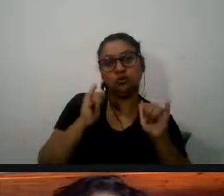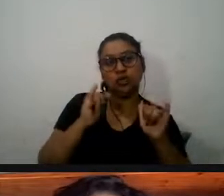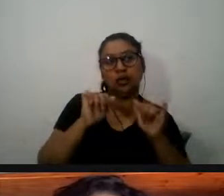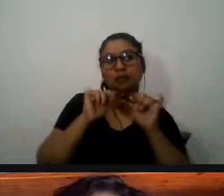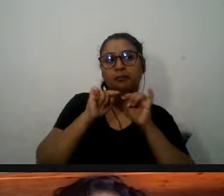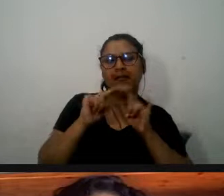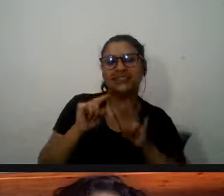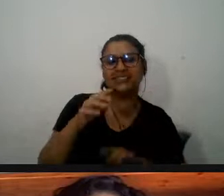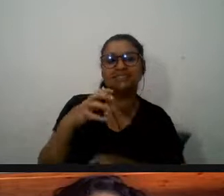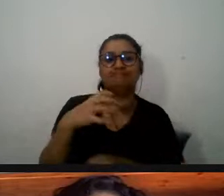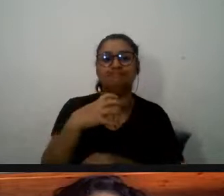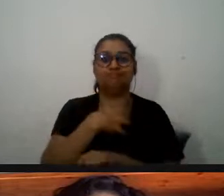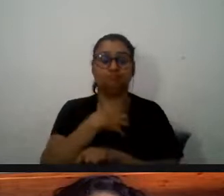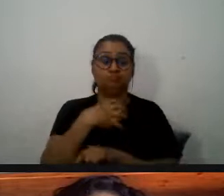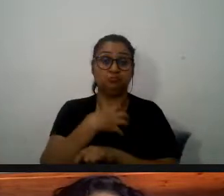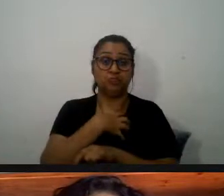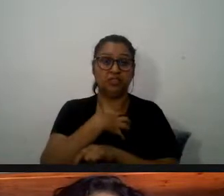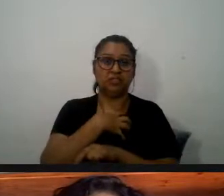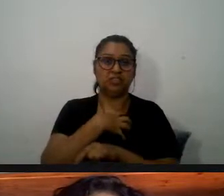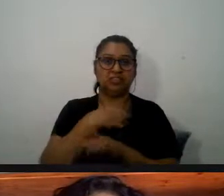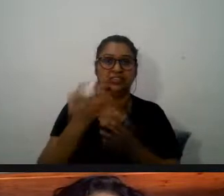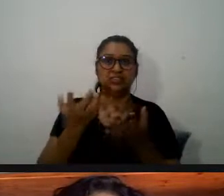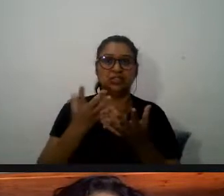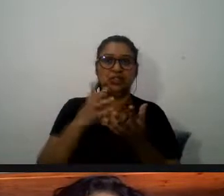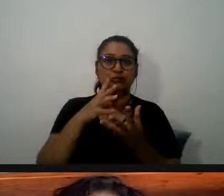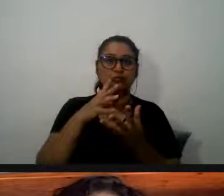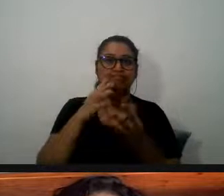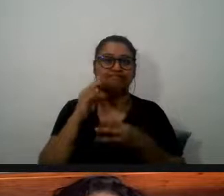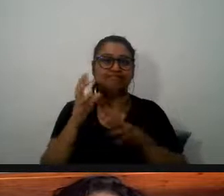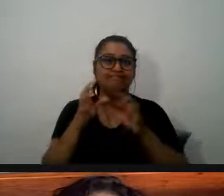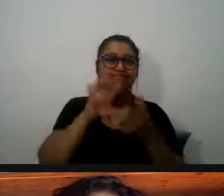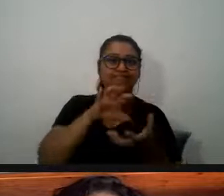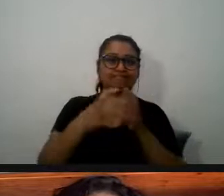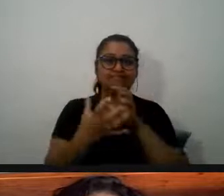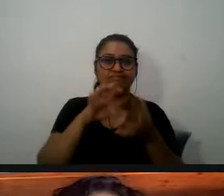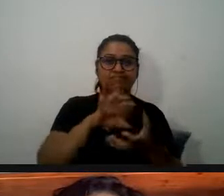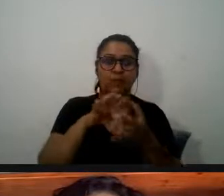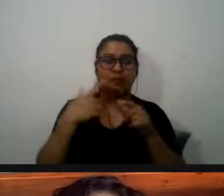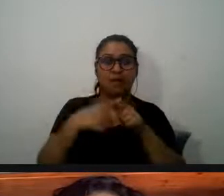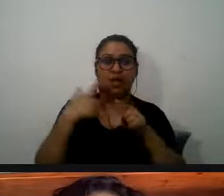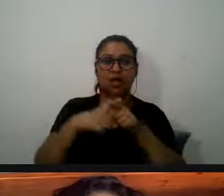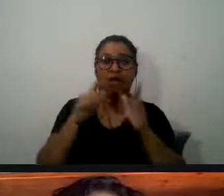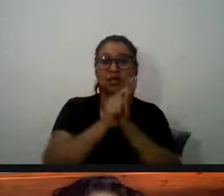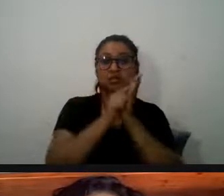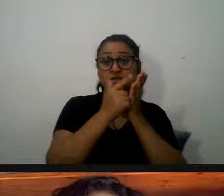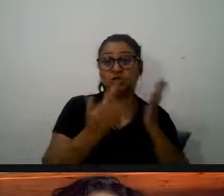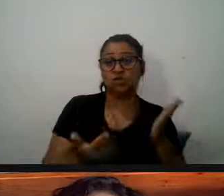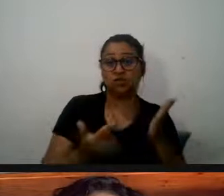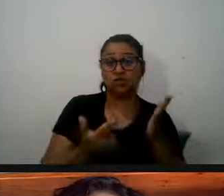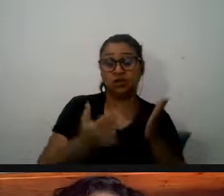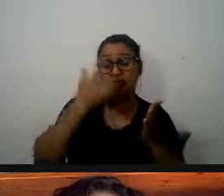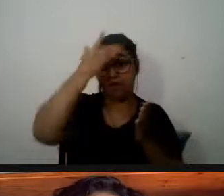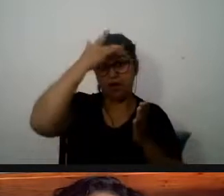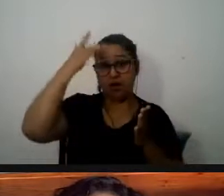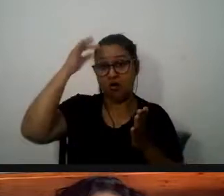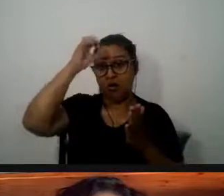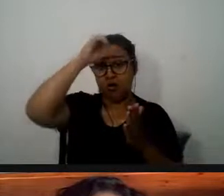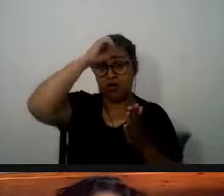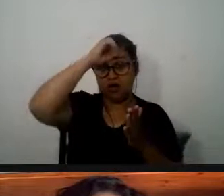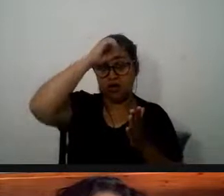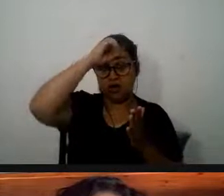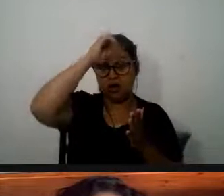forma diversa tendo em conta a questão do jornalismo que é sobretudo para leigos para pessoas não especialistas